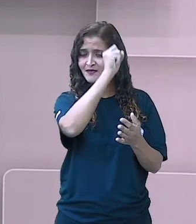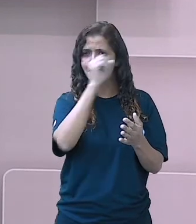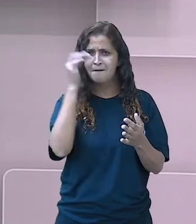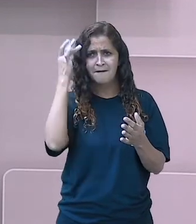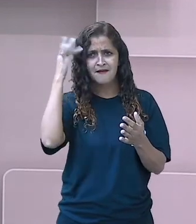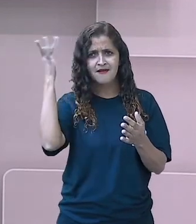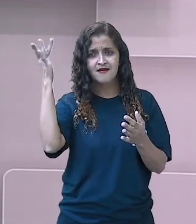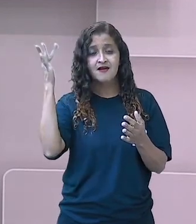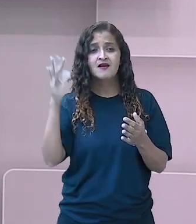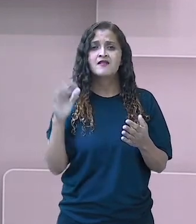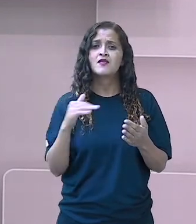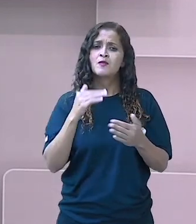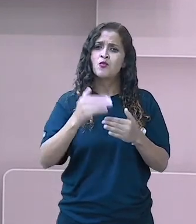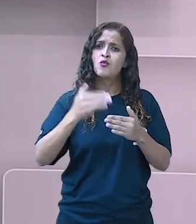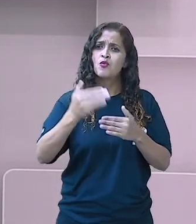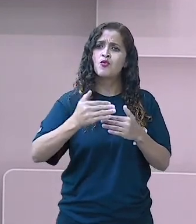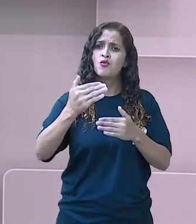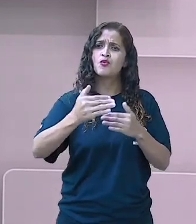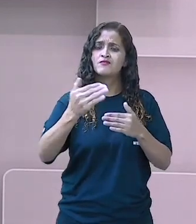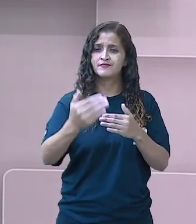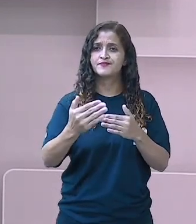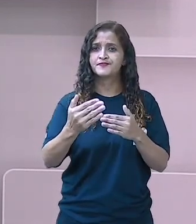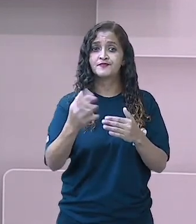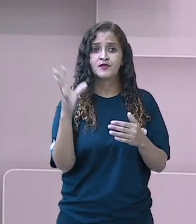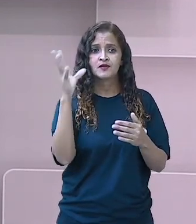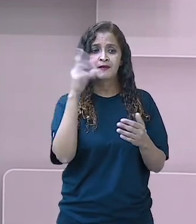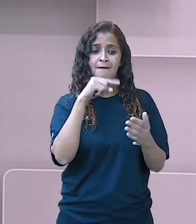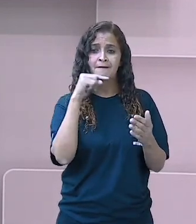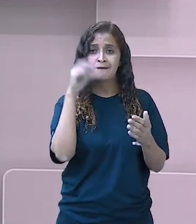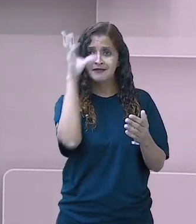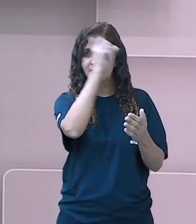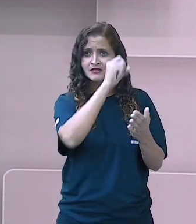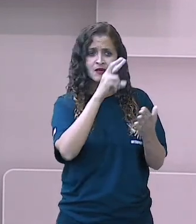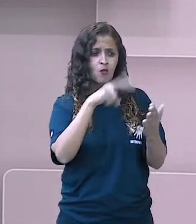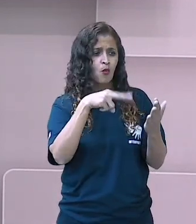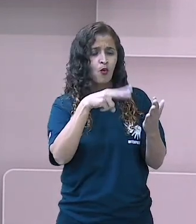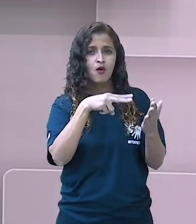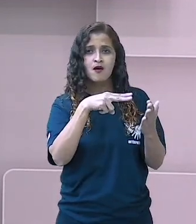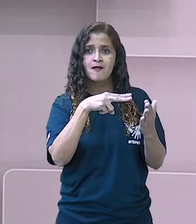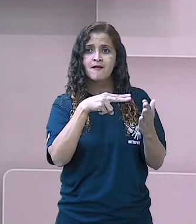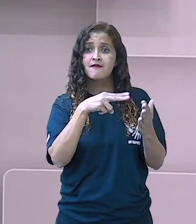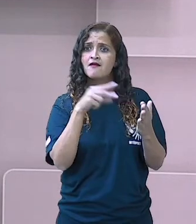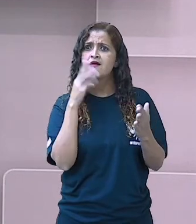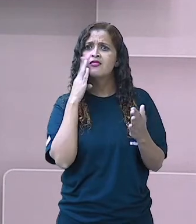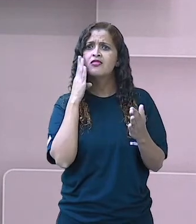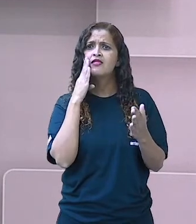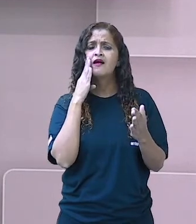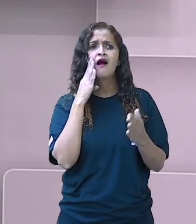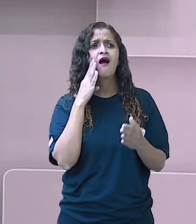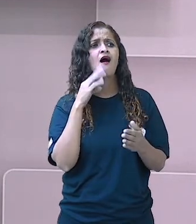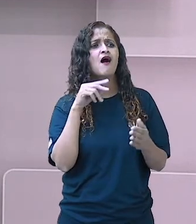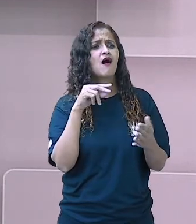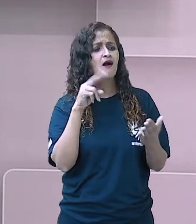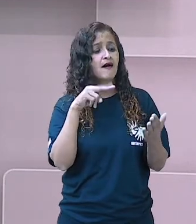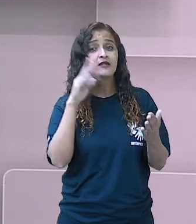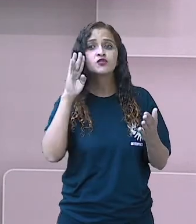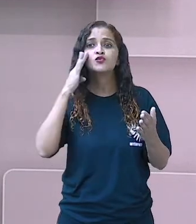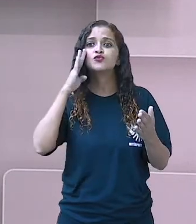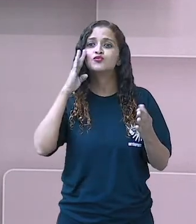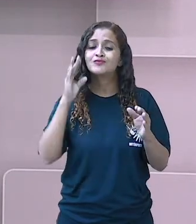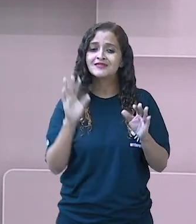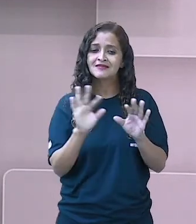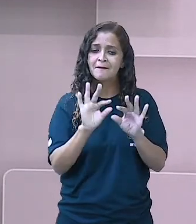Com o tempo que você pegar a prática de querer ler um poema, só as estrofes rapidinho você vai entender, porque ele vem sempre